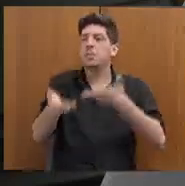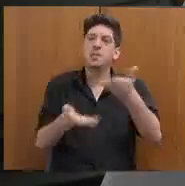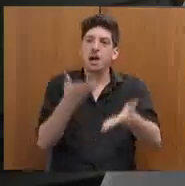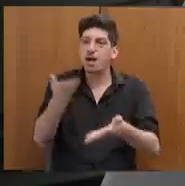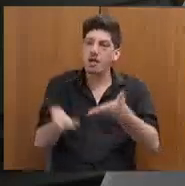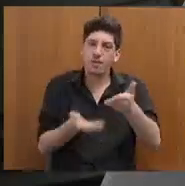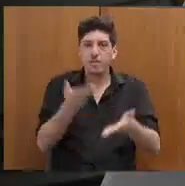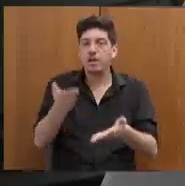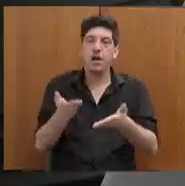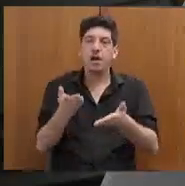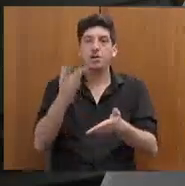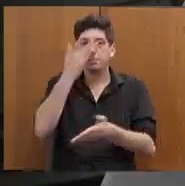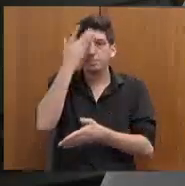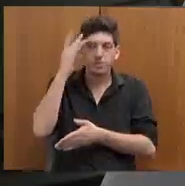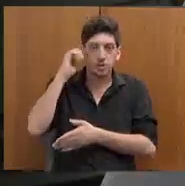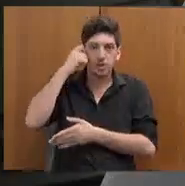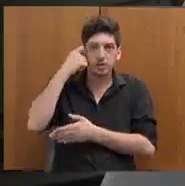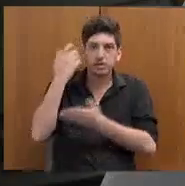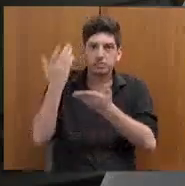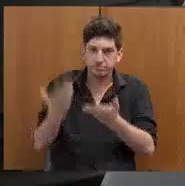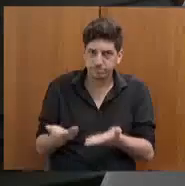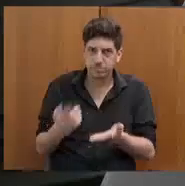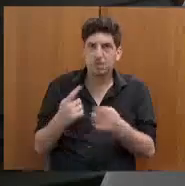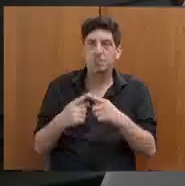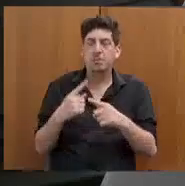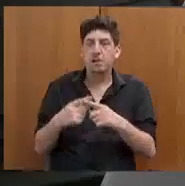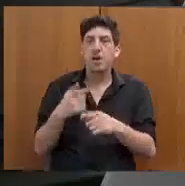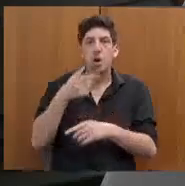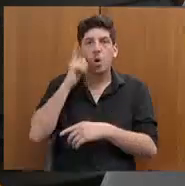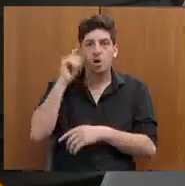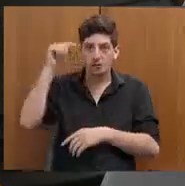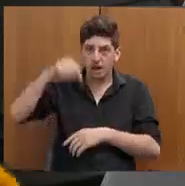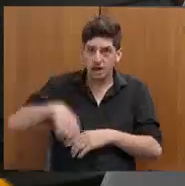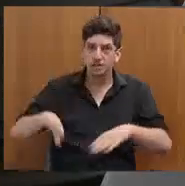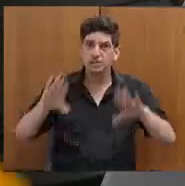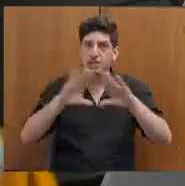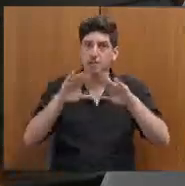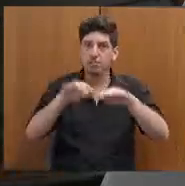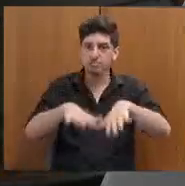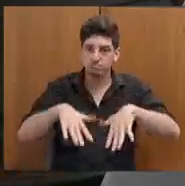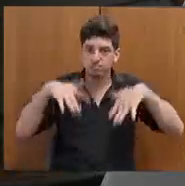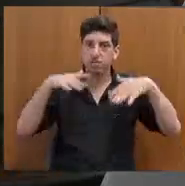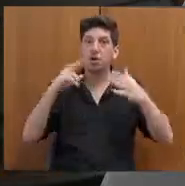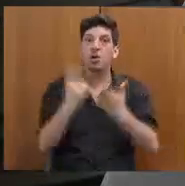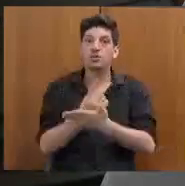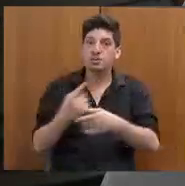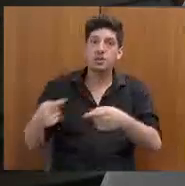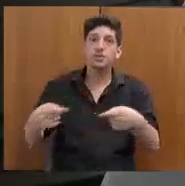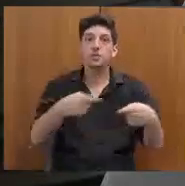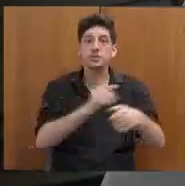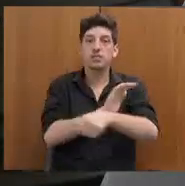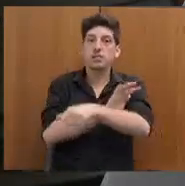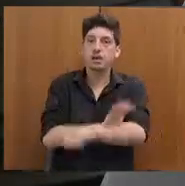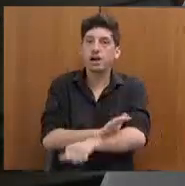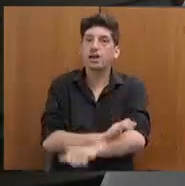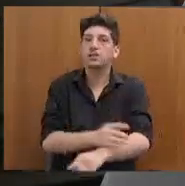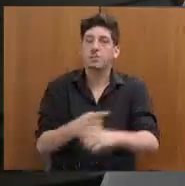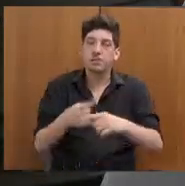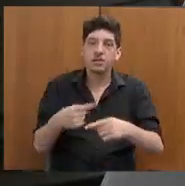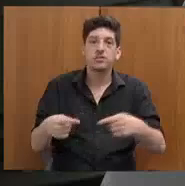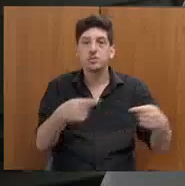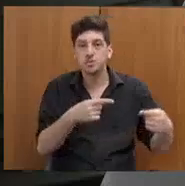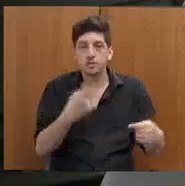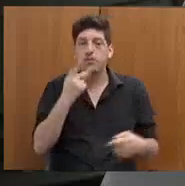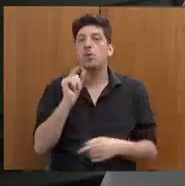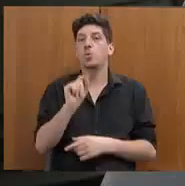pessoas negras? Porque nós vivemos ontem, nesse auditório, uma discussão racista ao fazer uma discussão de que, quando se